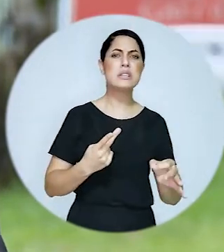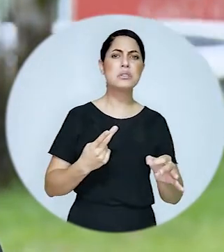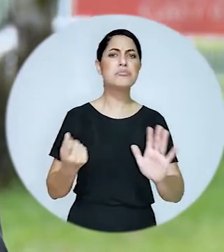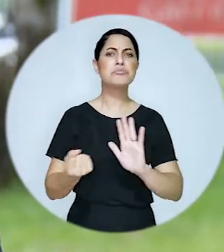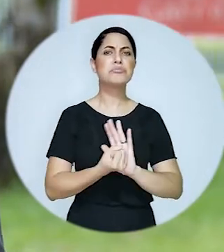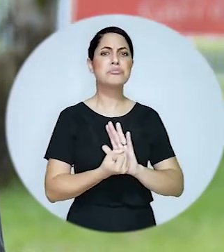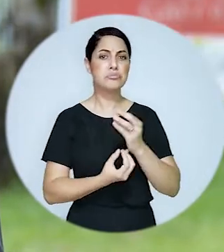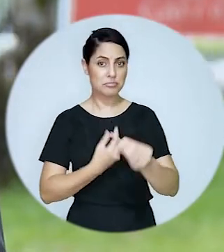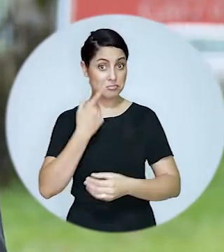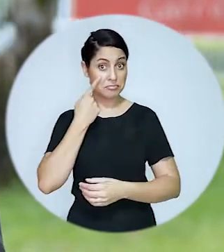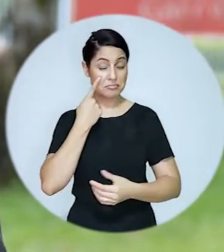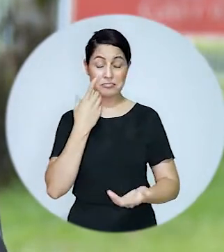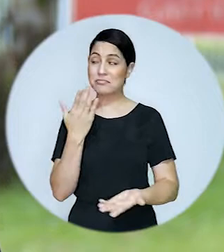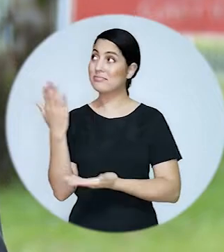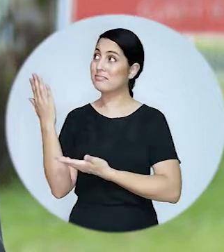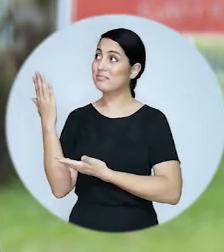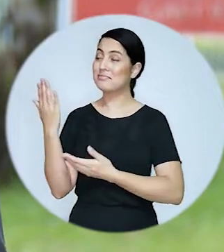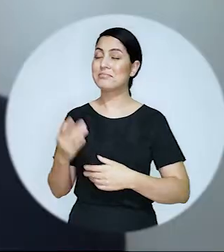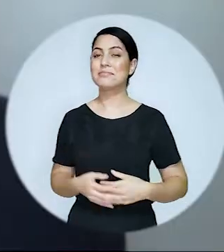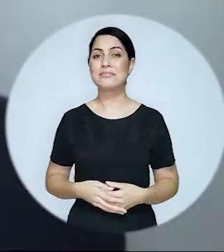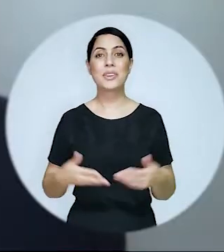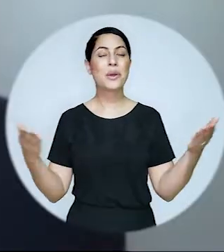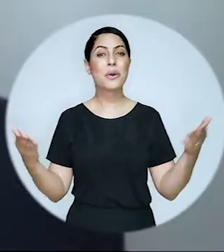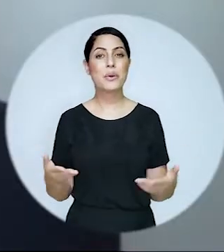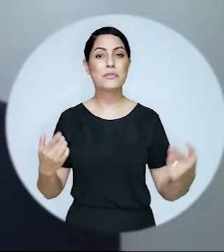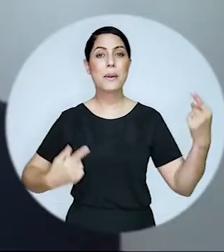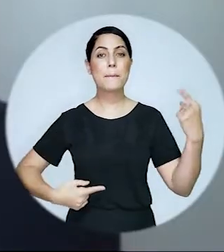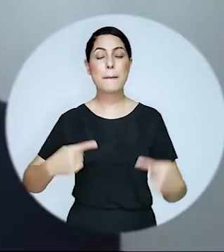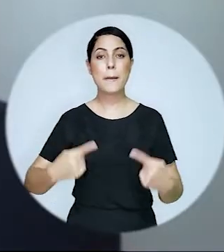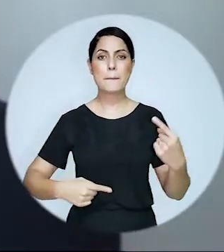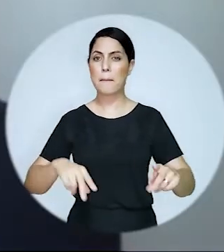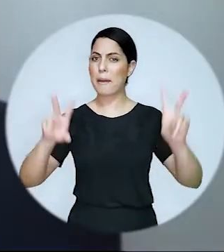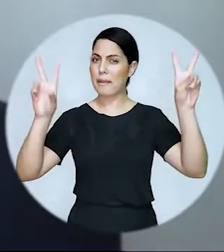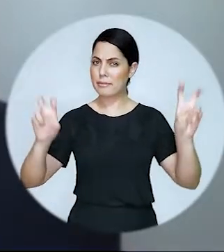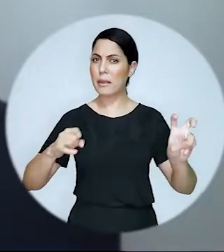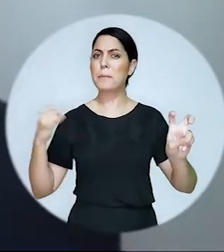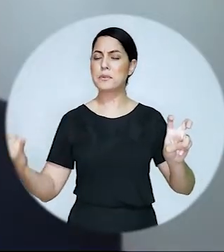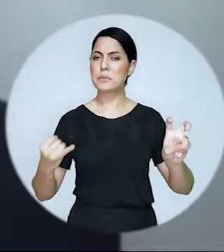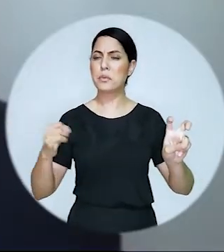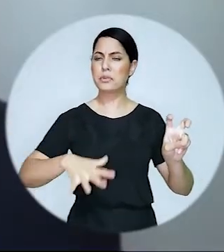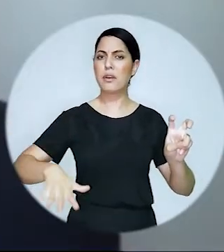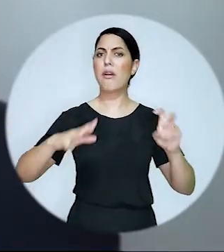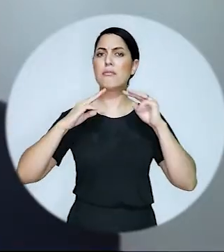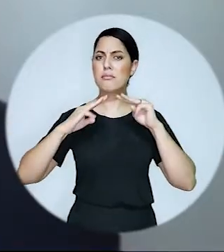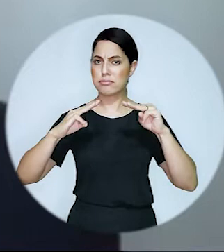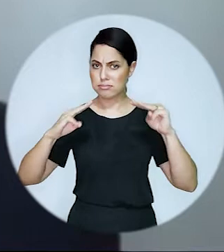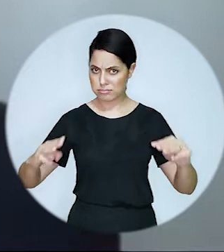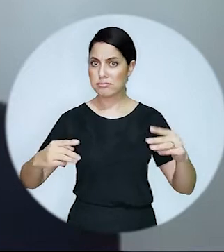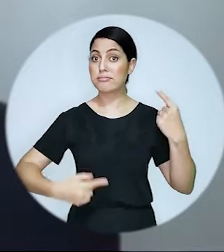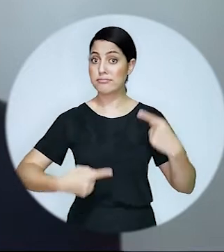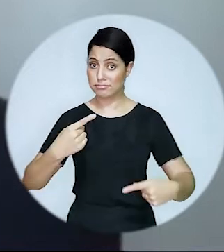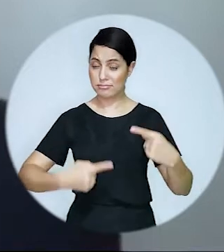e acertos no registro. Acompanhe. Vamos aqui debater temas de muita atualidade na área de